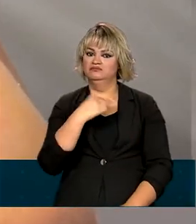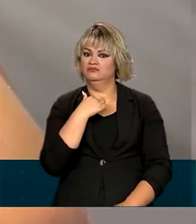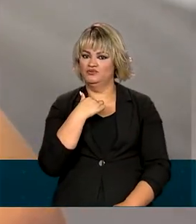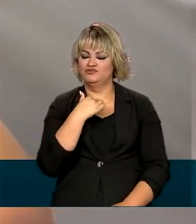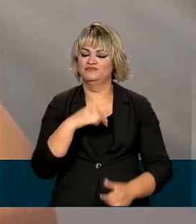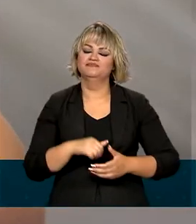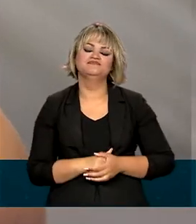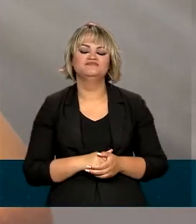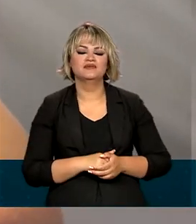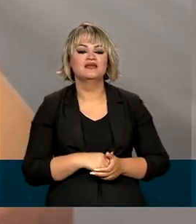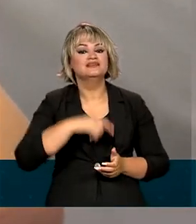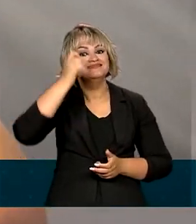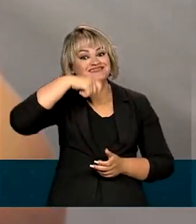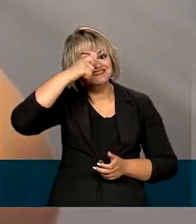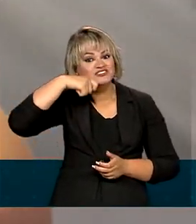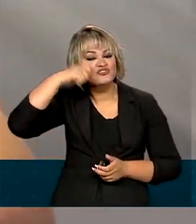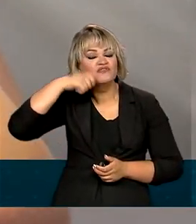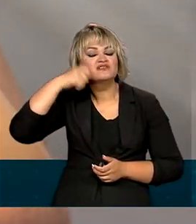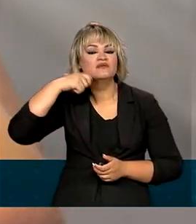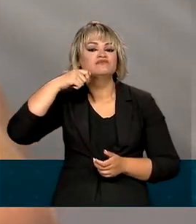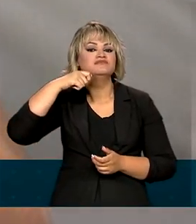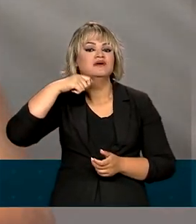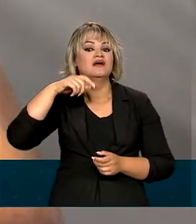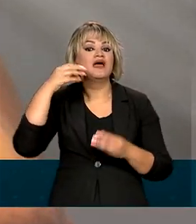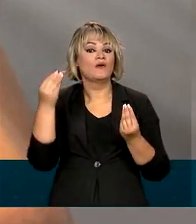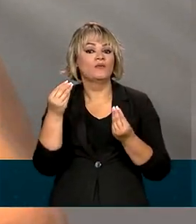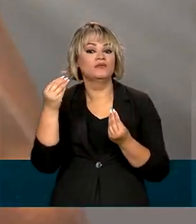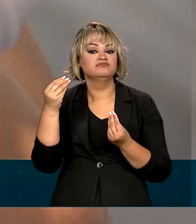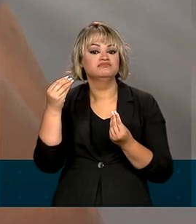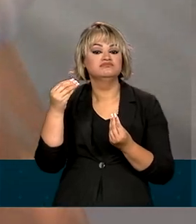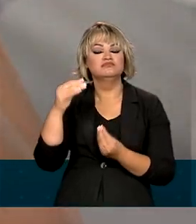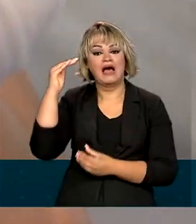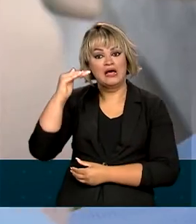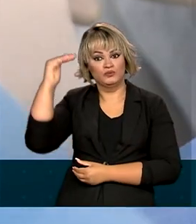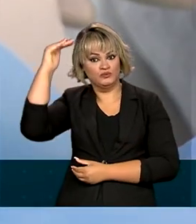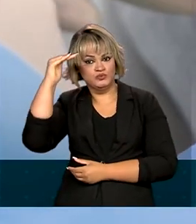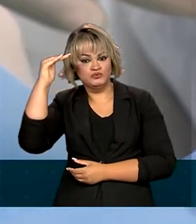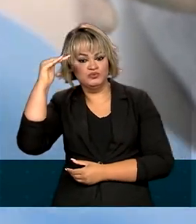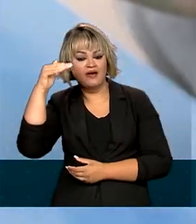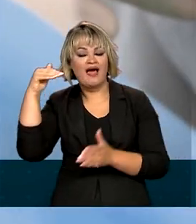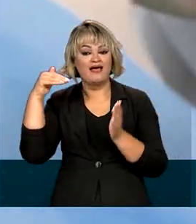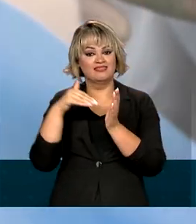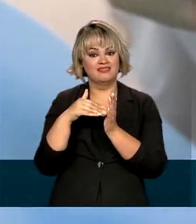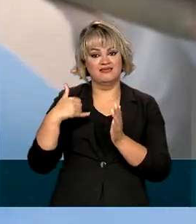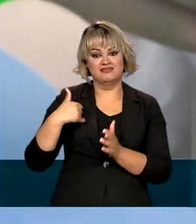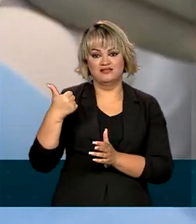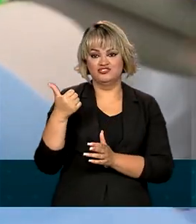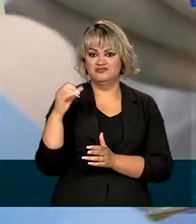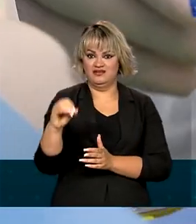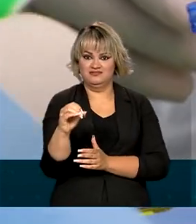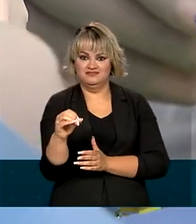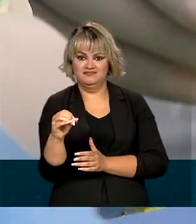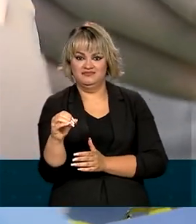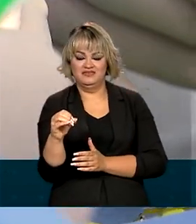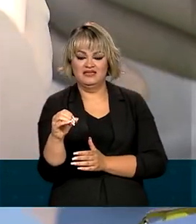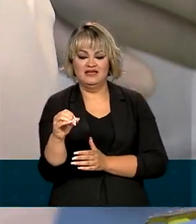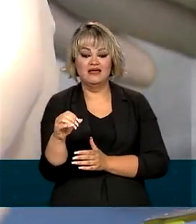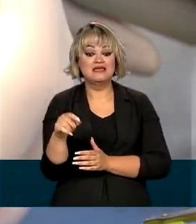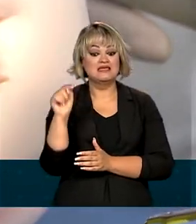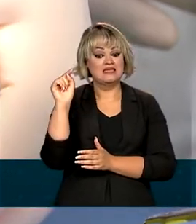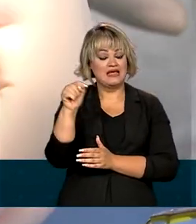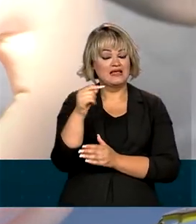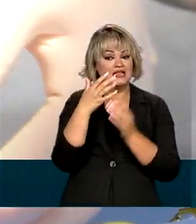importante que a escovação seja realizada pelos responsáveis adultos até os 10 anos de idade, sempre